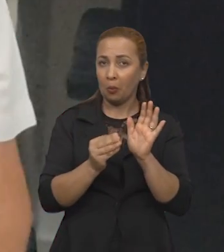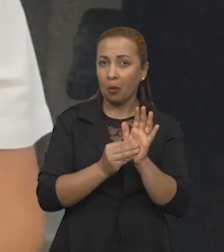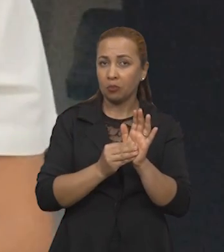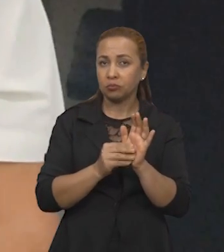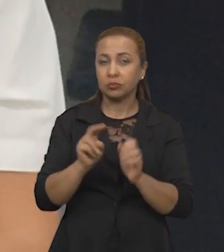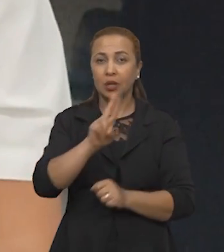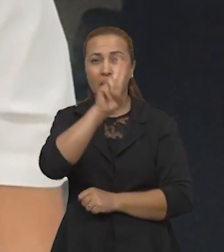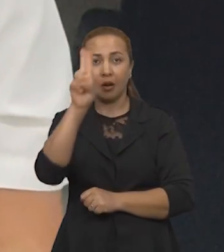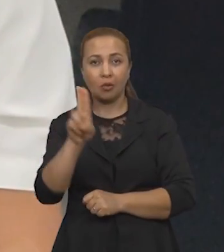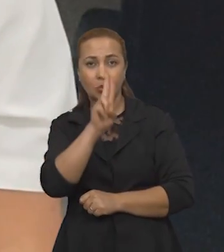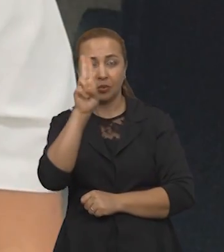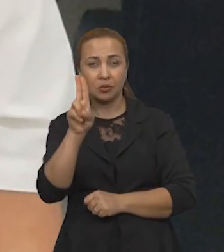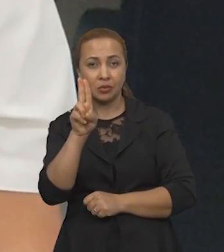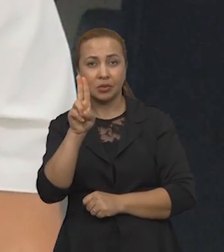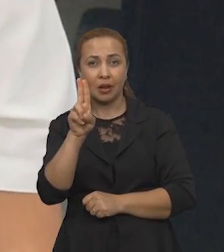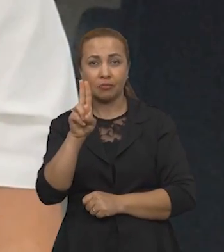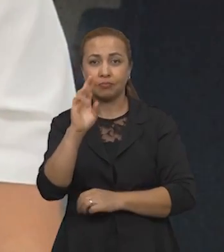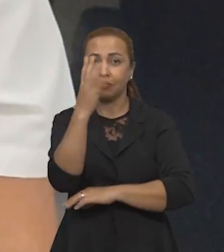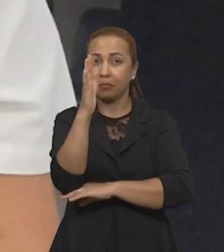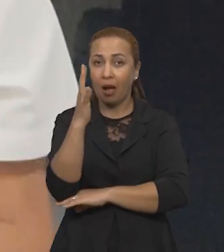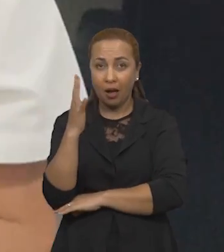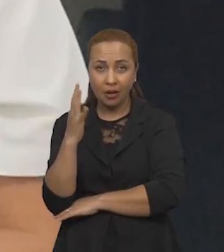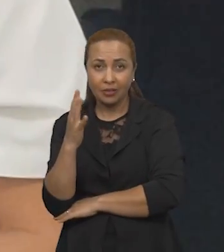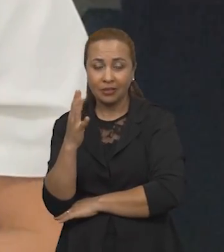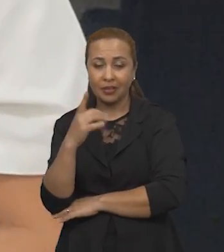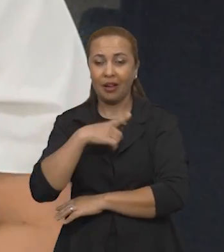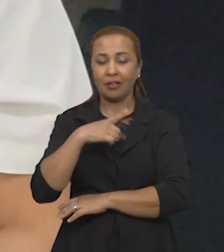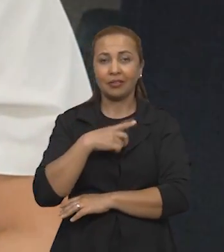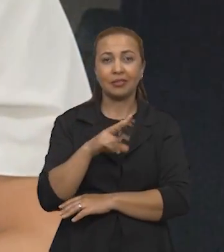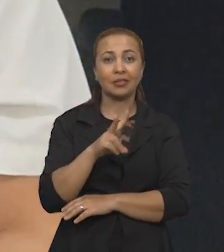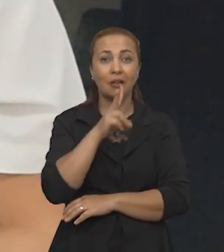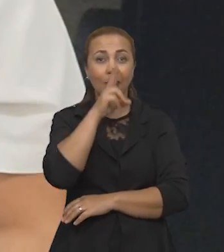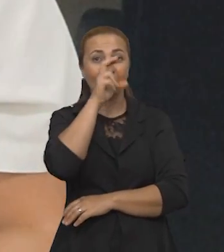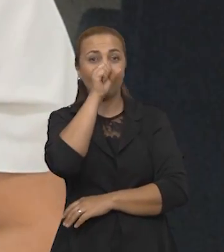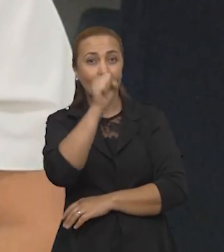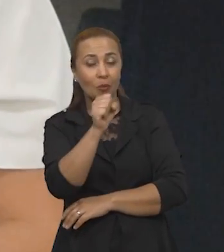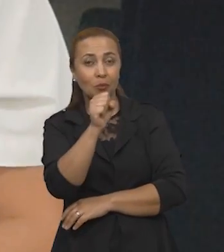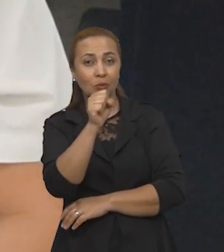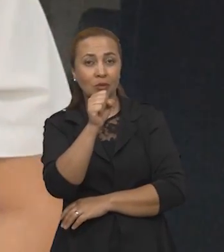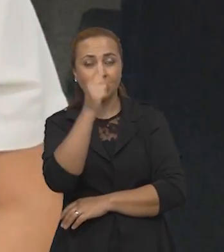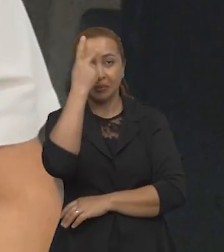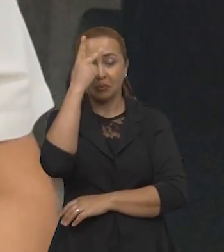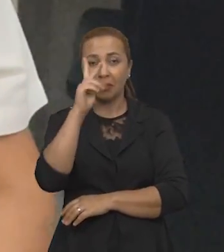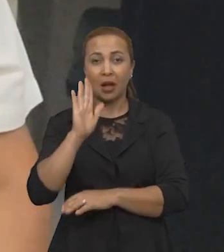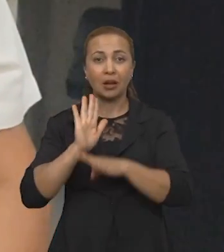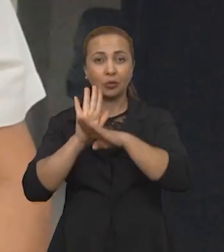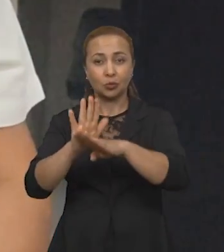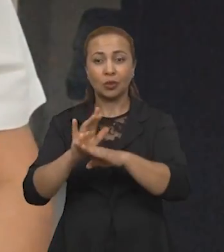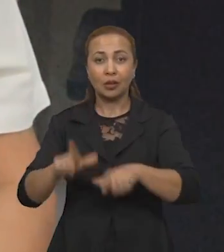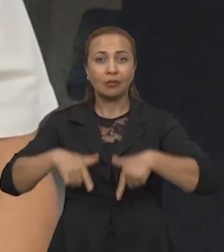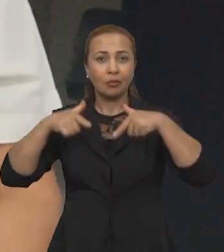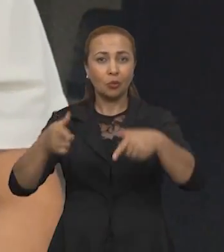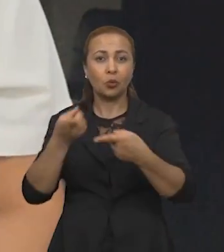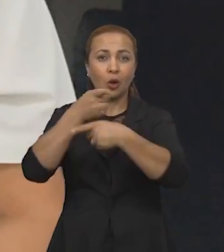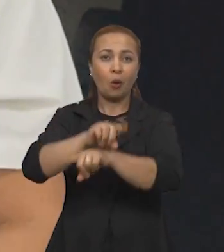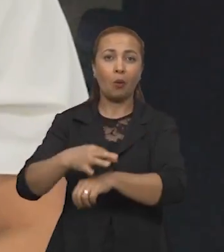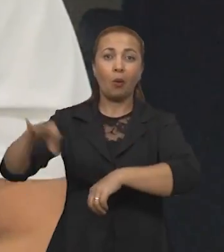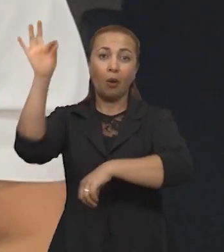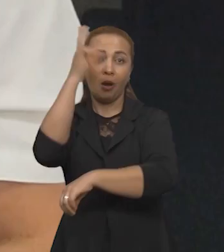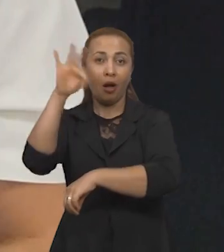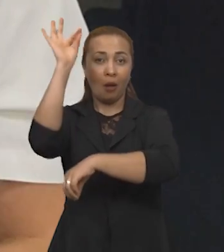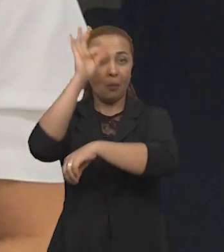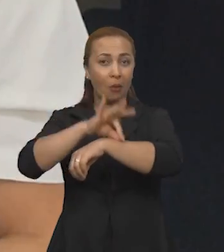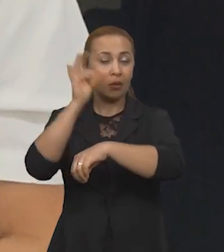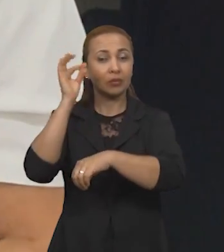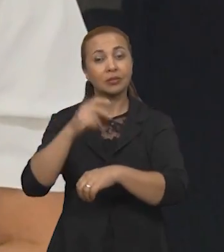É utilizar plantas. Plantas que têm potencial inseticida, para então nós levarmos essas